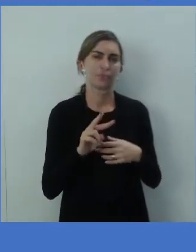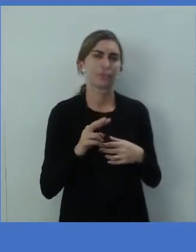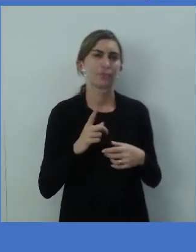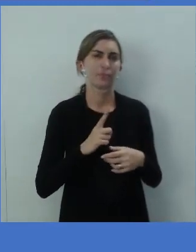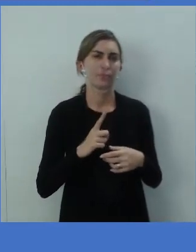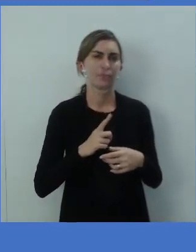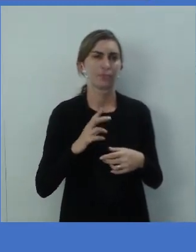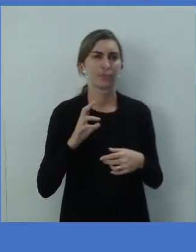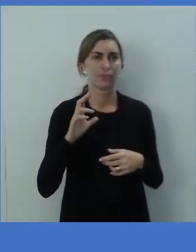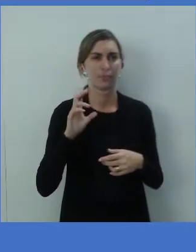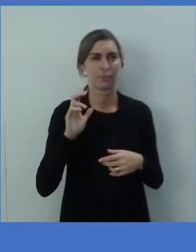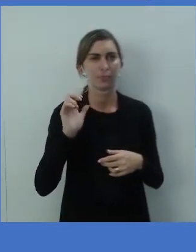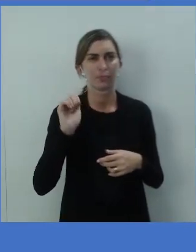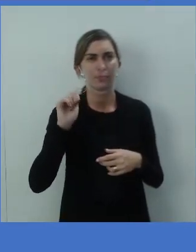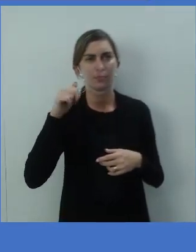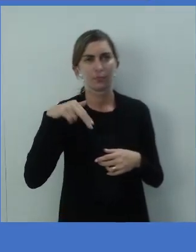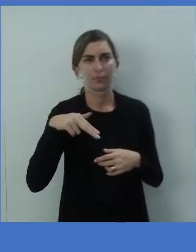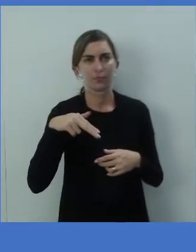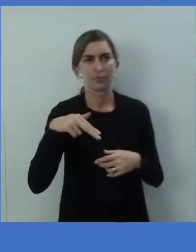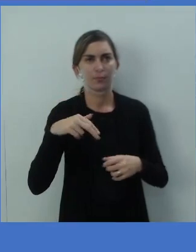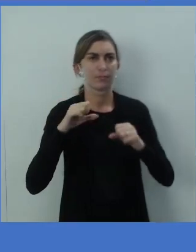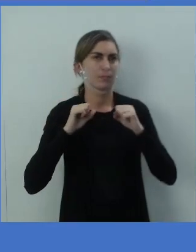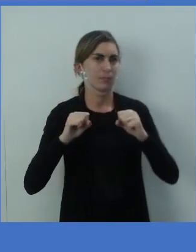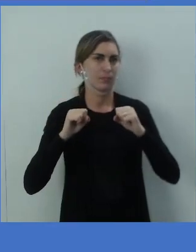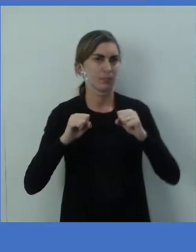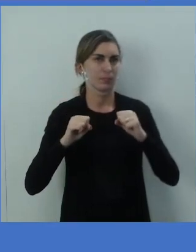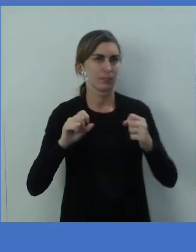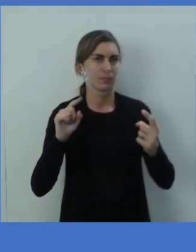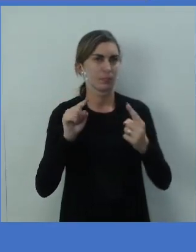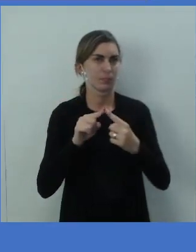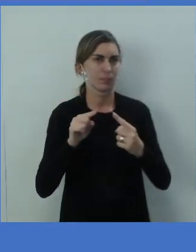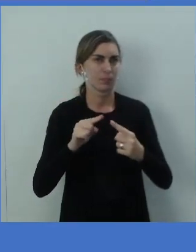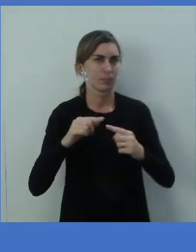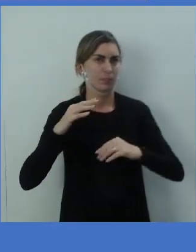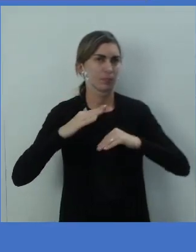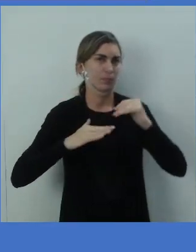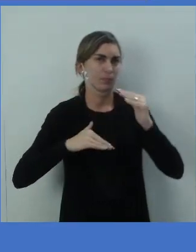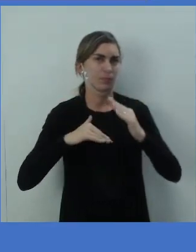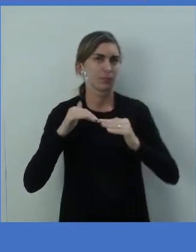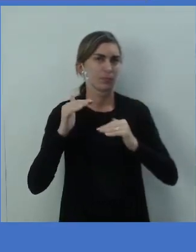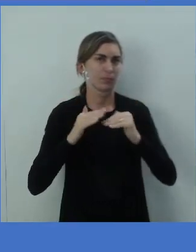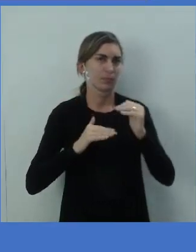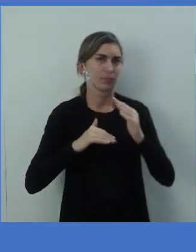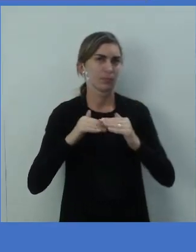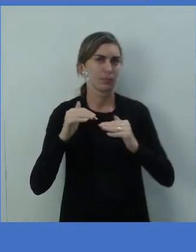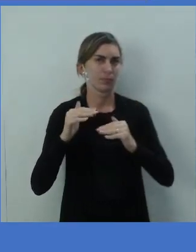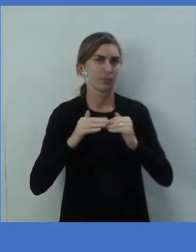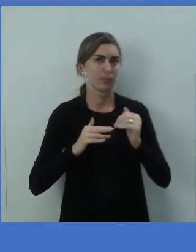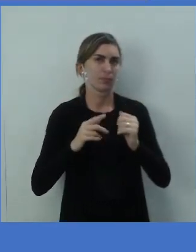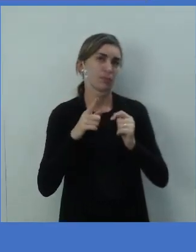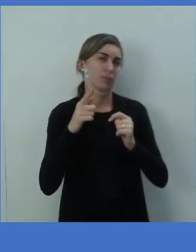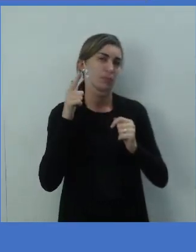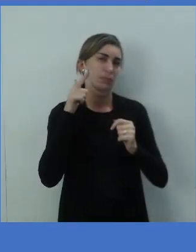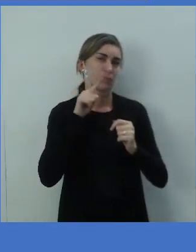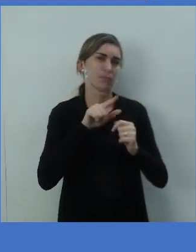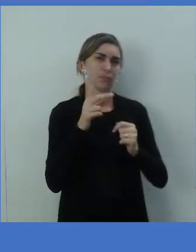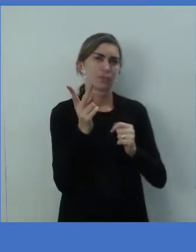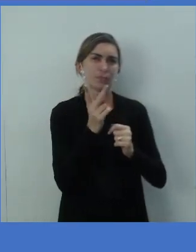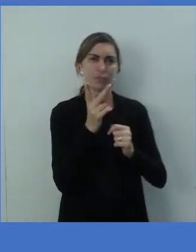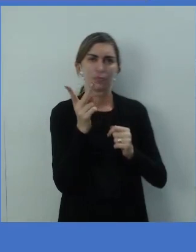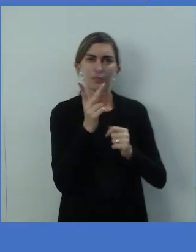aí o Can, que é o poder. E aí, vai manifestar uma Ability. Vamos supor aí que você ganhou esses dois